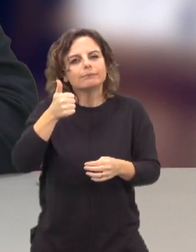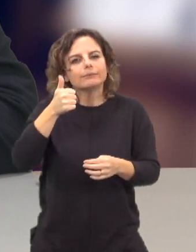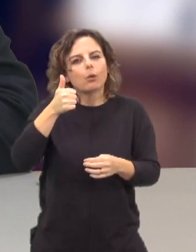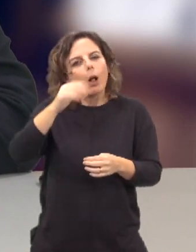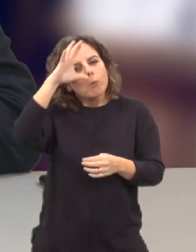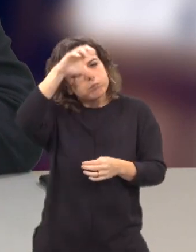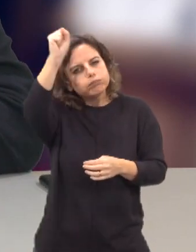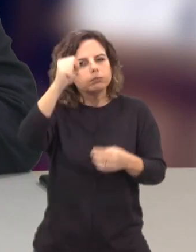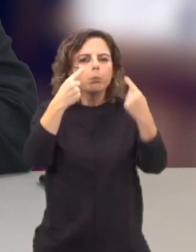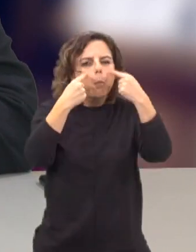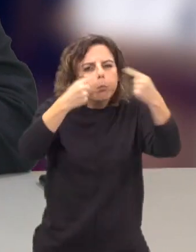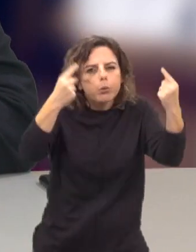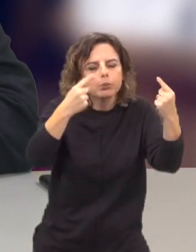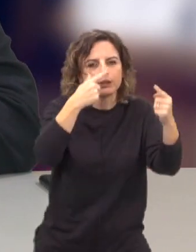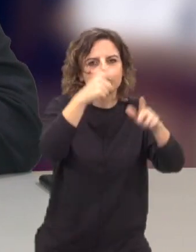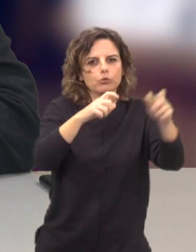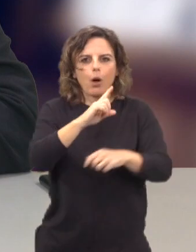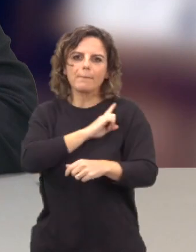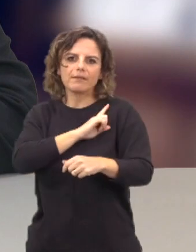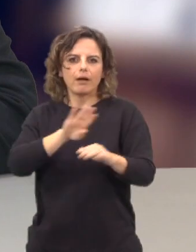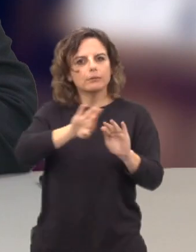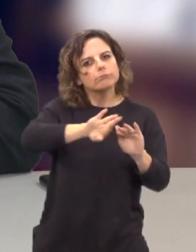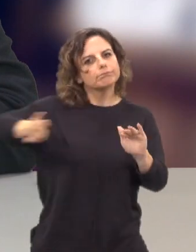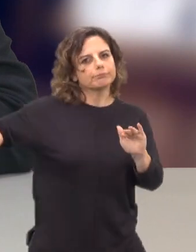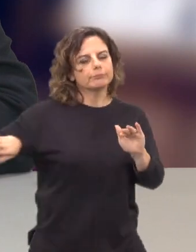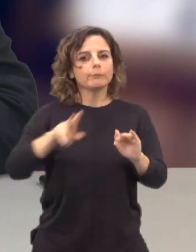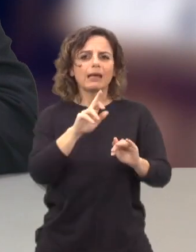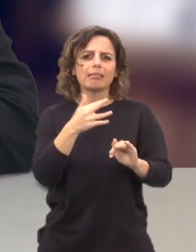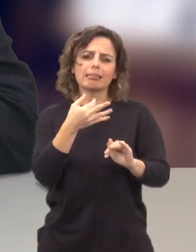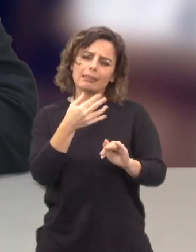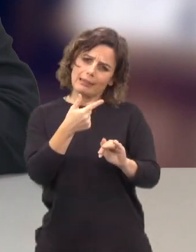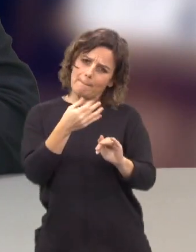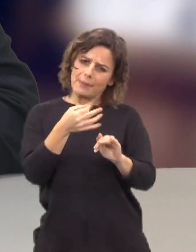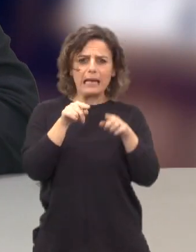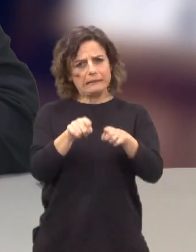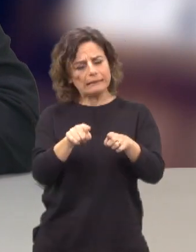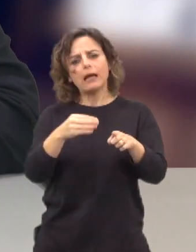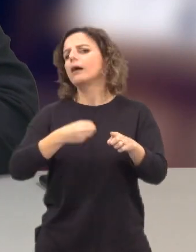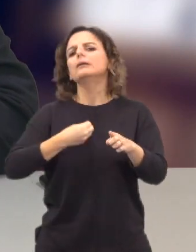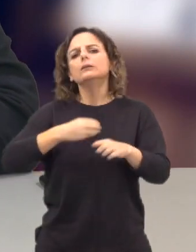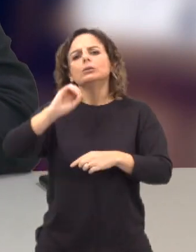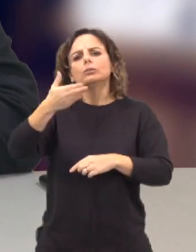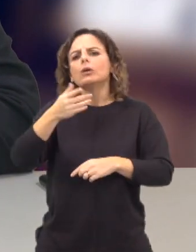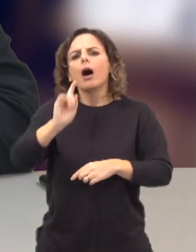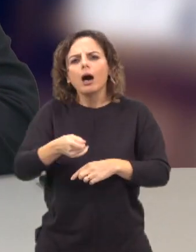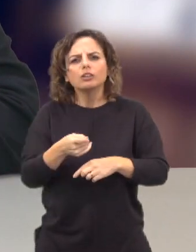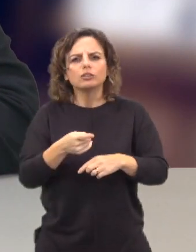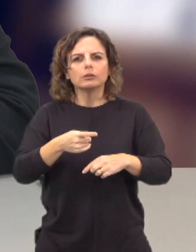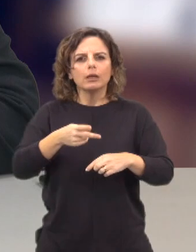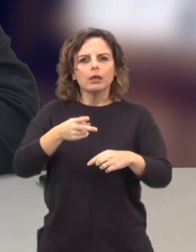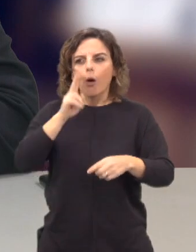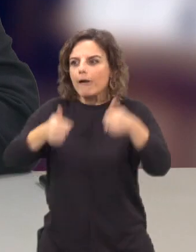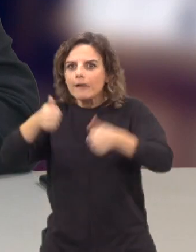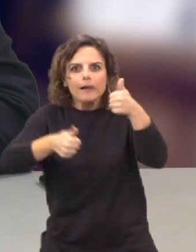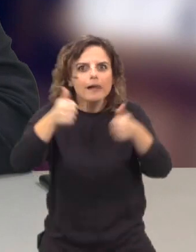interesses particulares. E a responsabilidade da RTP é precisamente essa, não ter como primeira preocupação a guerra pelo